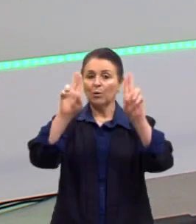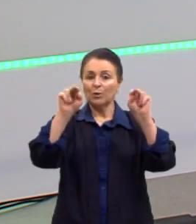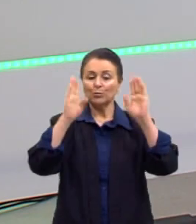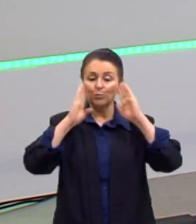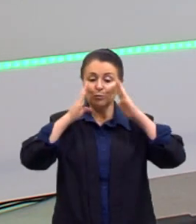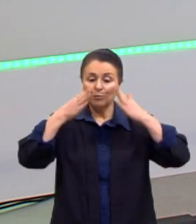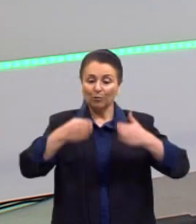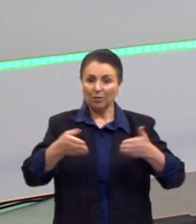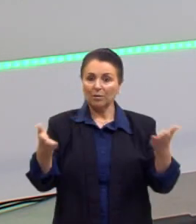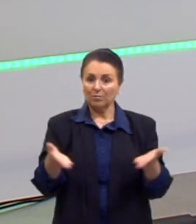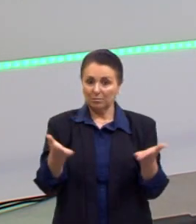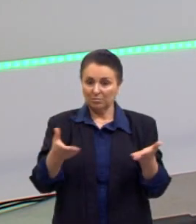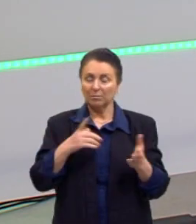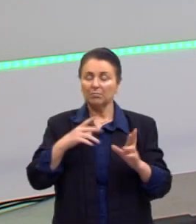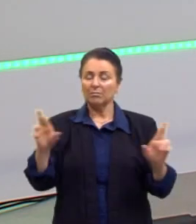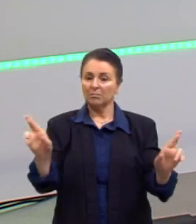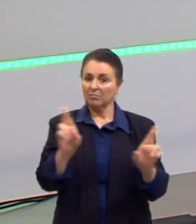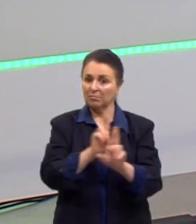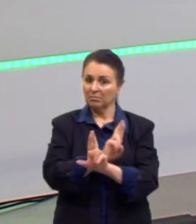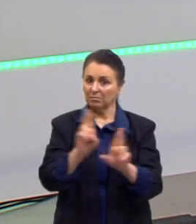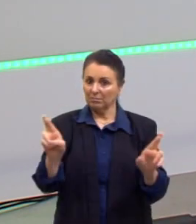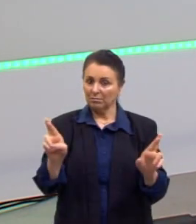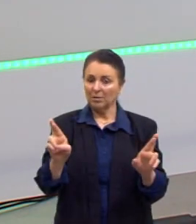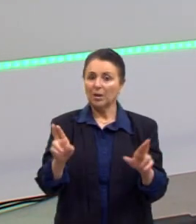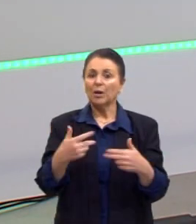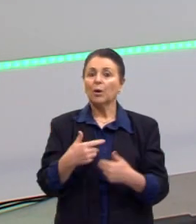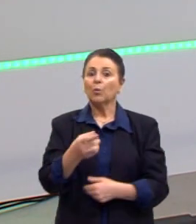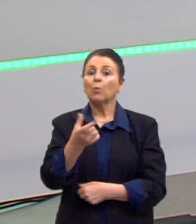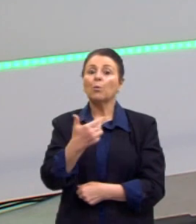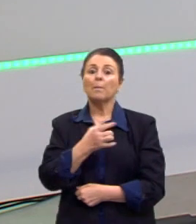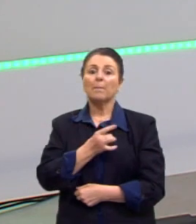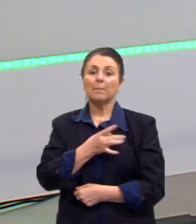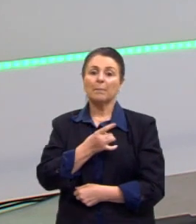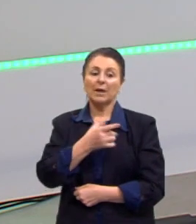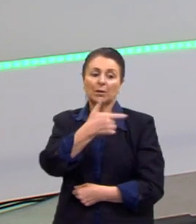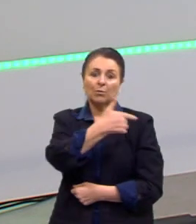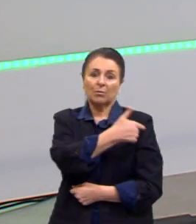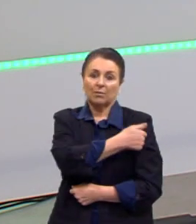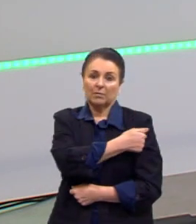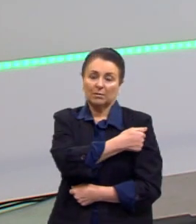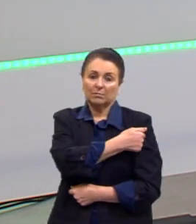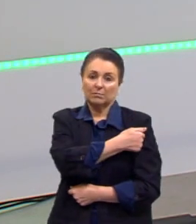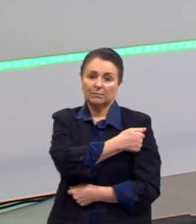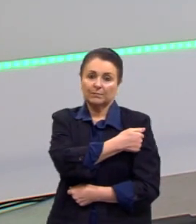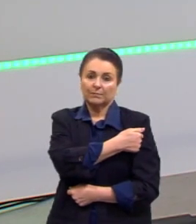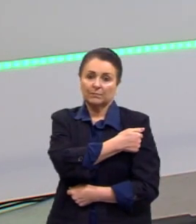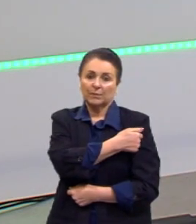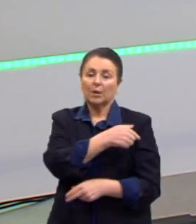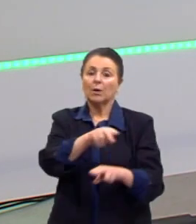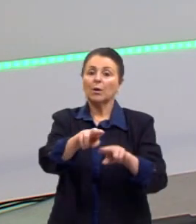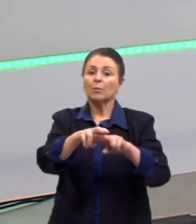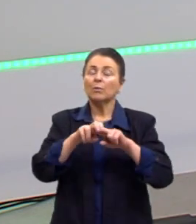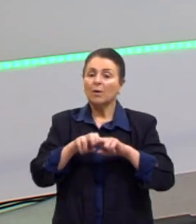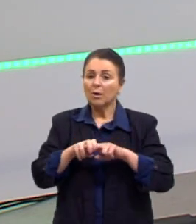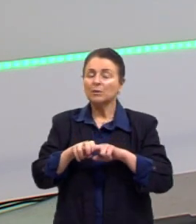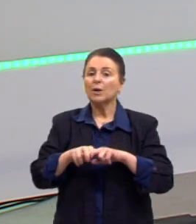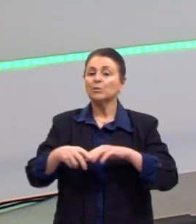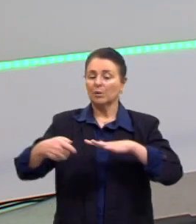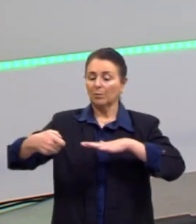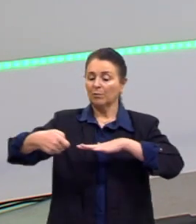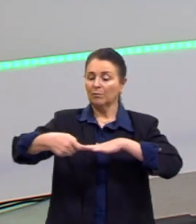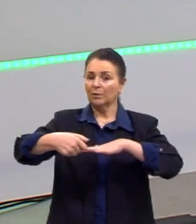época, que tem relação com o medo da vacinação, por causa de uma fake news que as pessoas